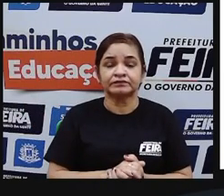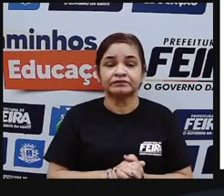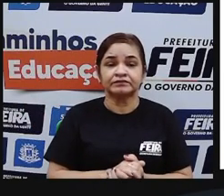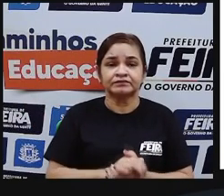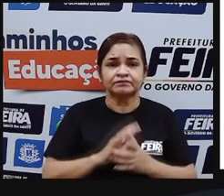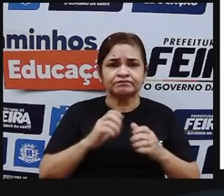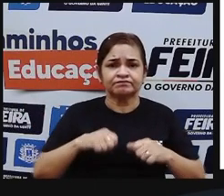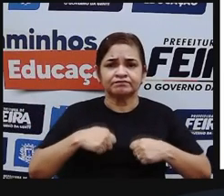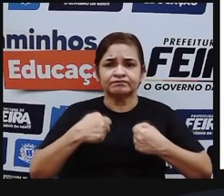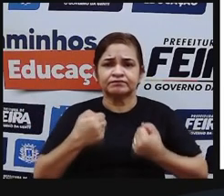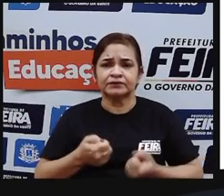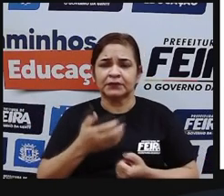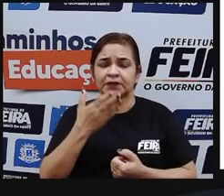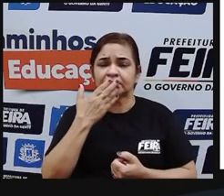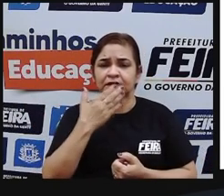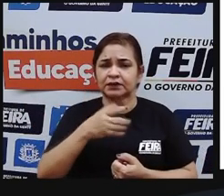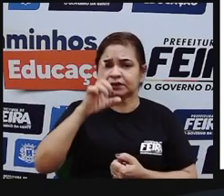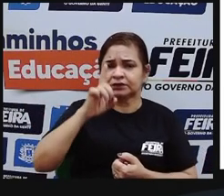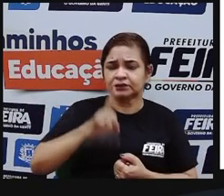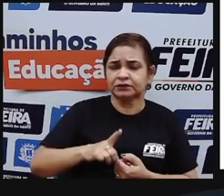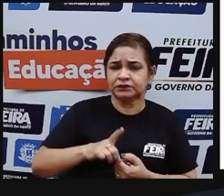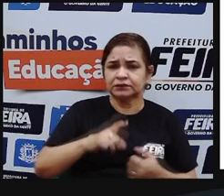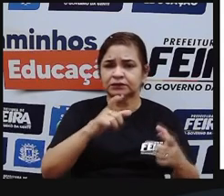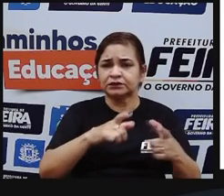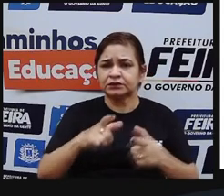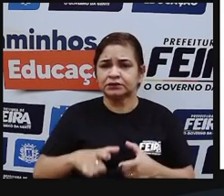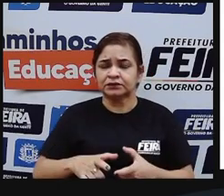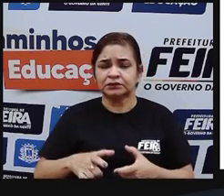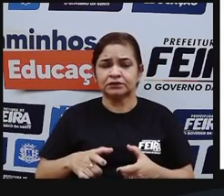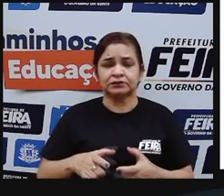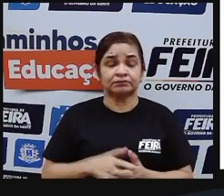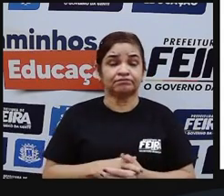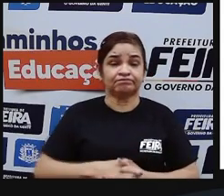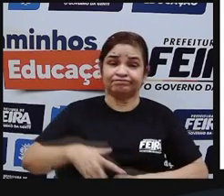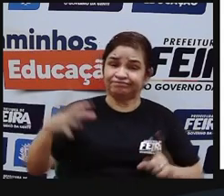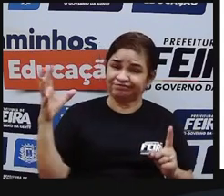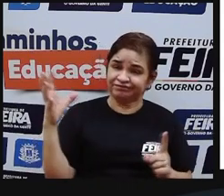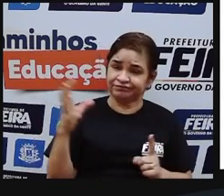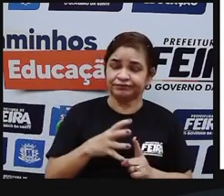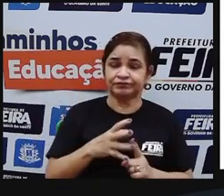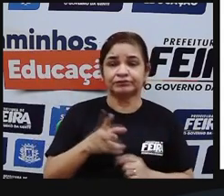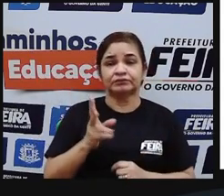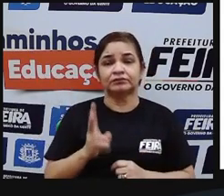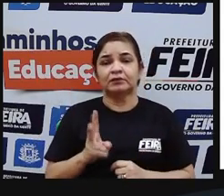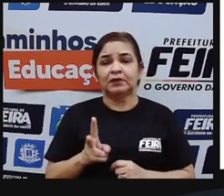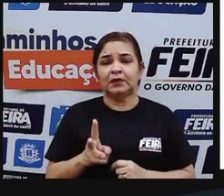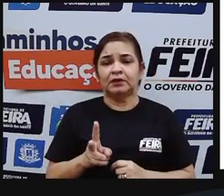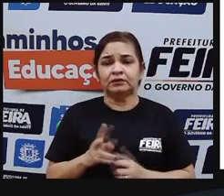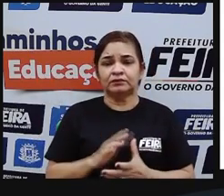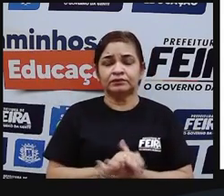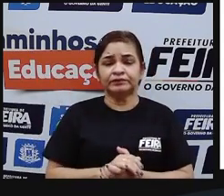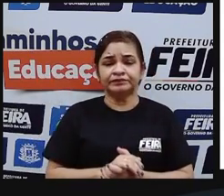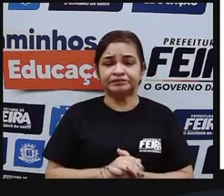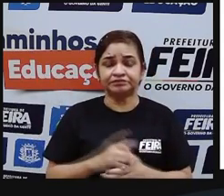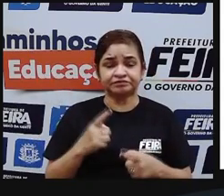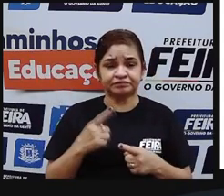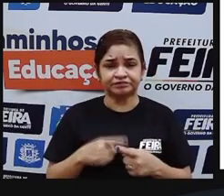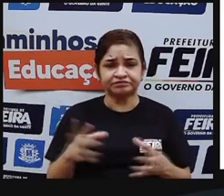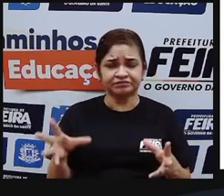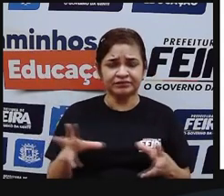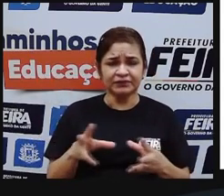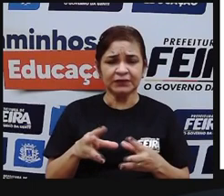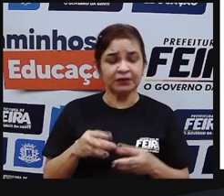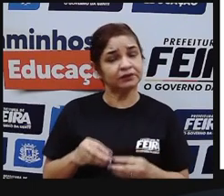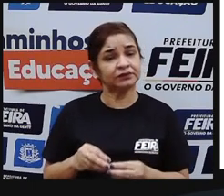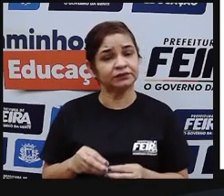Lutas indígenas pelo direito à terra e as permanências da violência. Afinal, o que fez reduzir tanto o